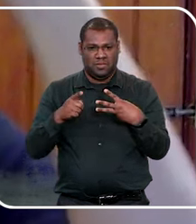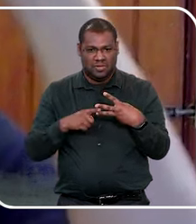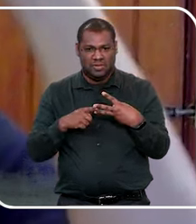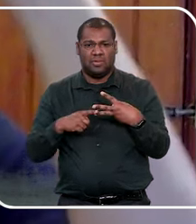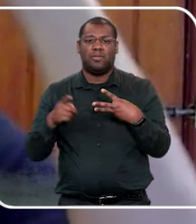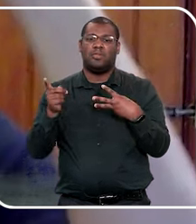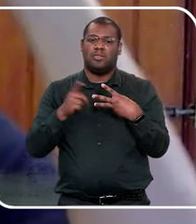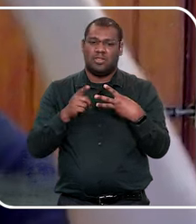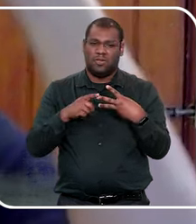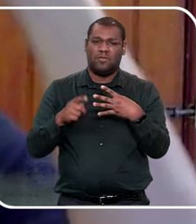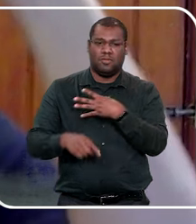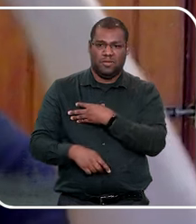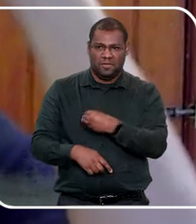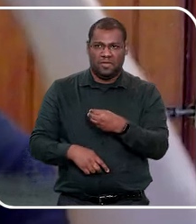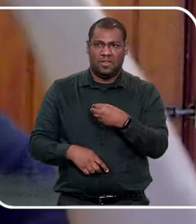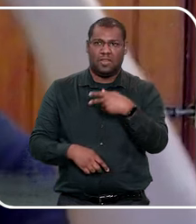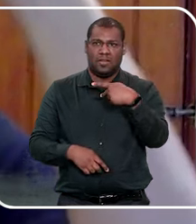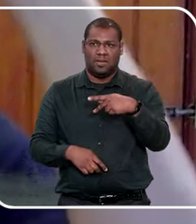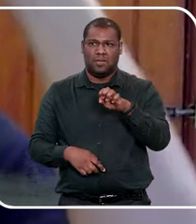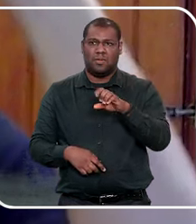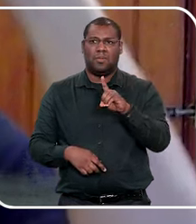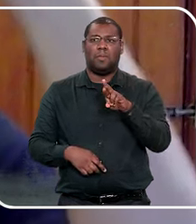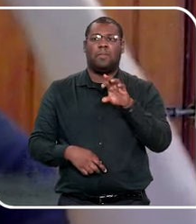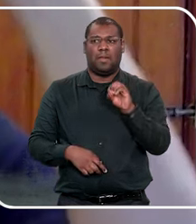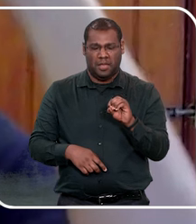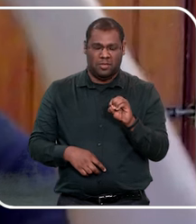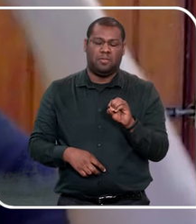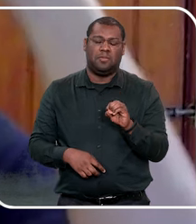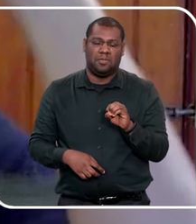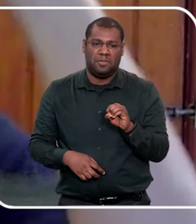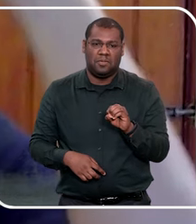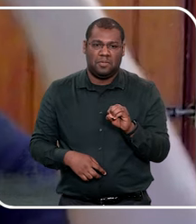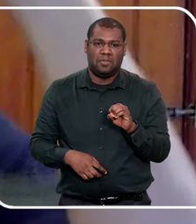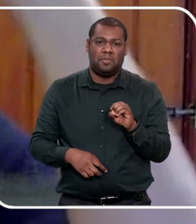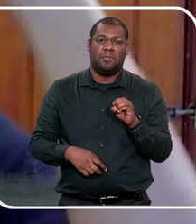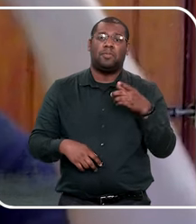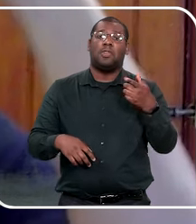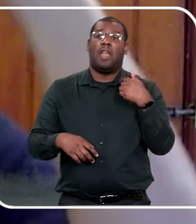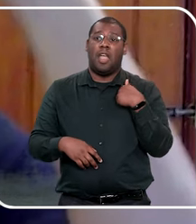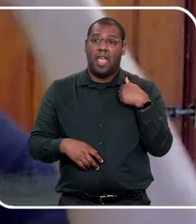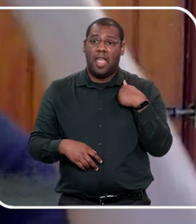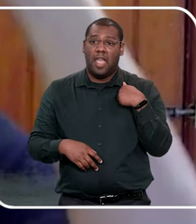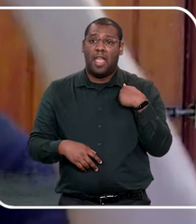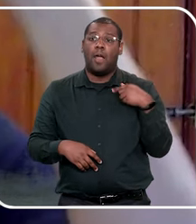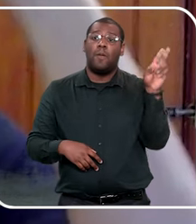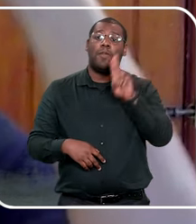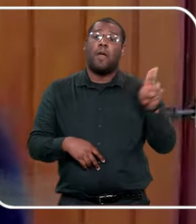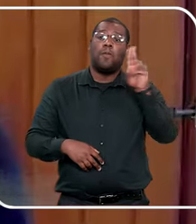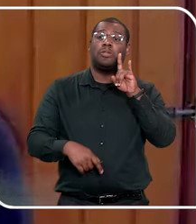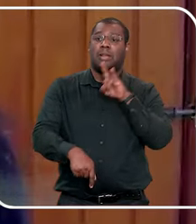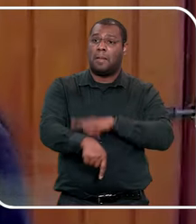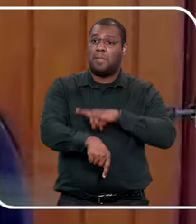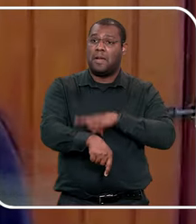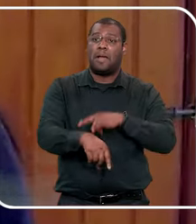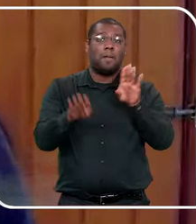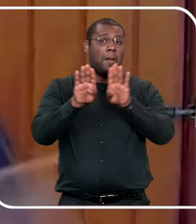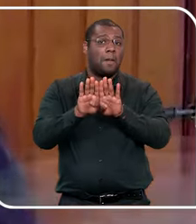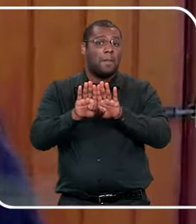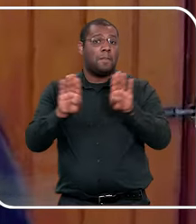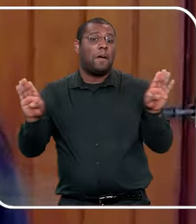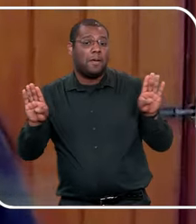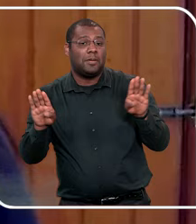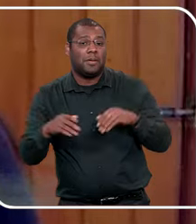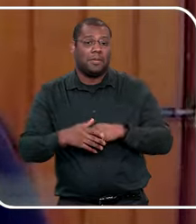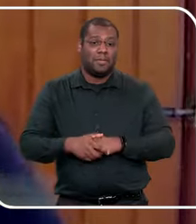parente aqui em Brasília, eu usava banho de porta aberta, todas as minhas necessidades, fisiológicas eram de porta aberta, porque